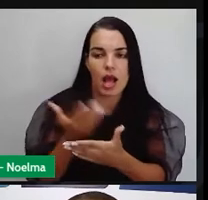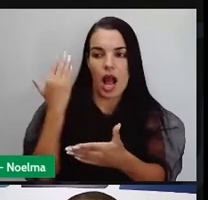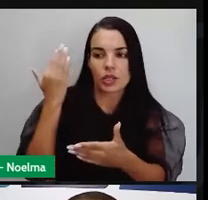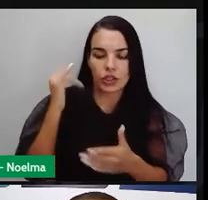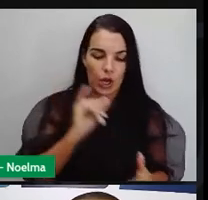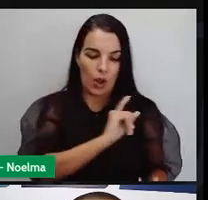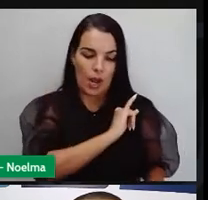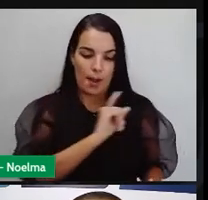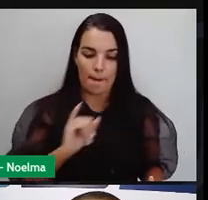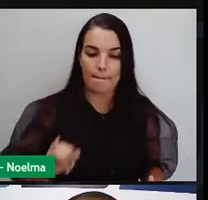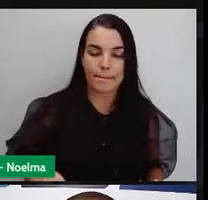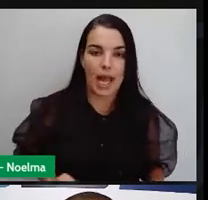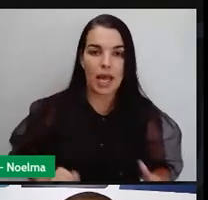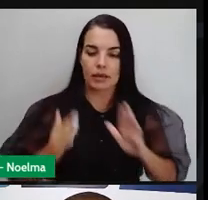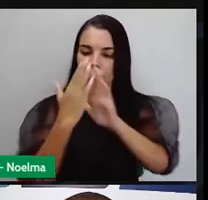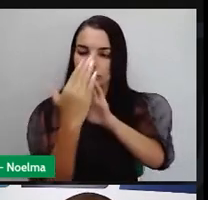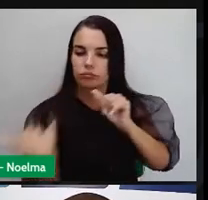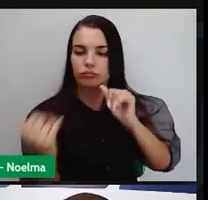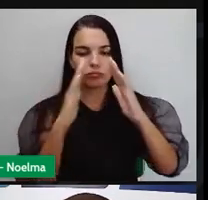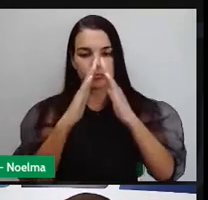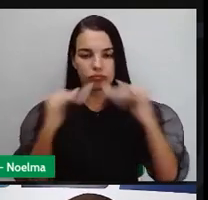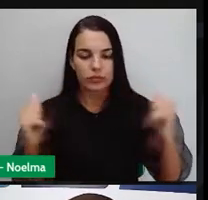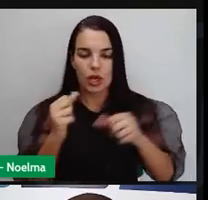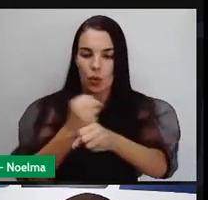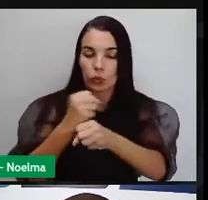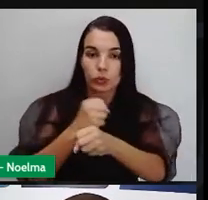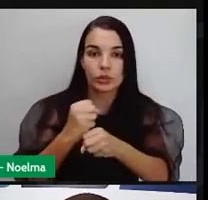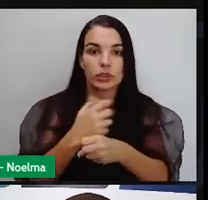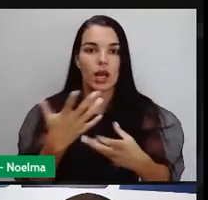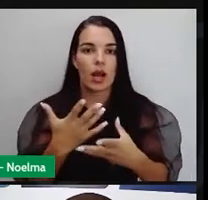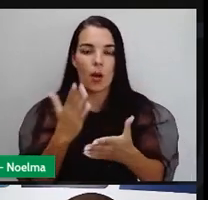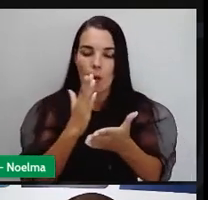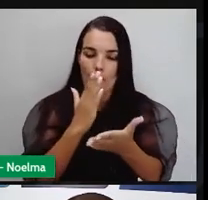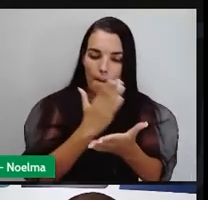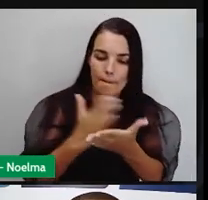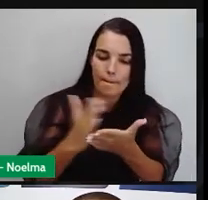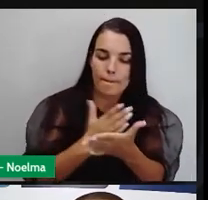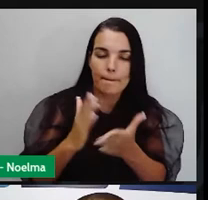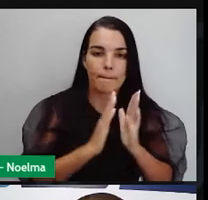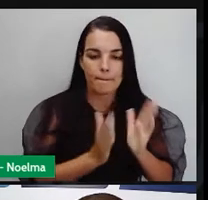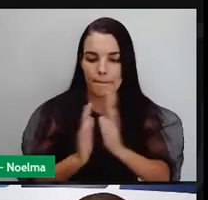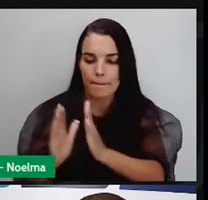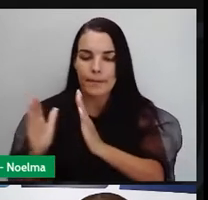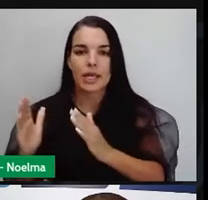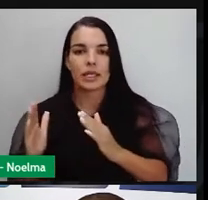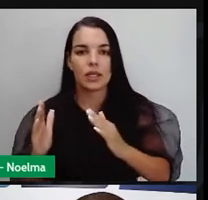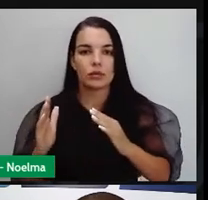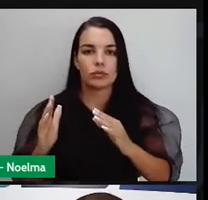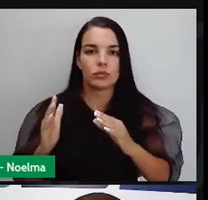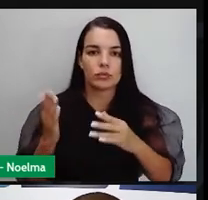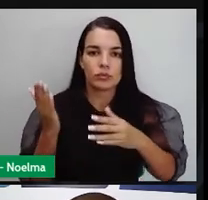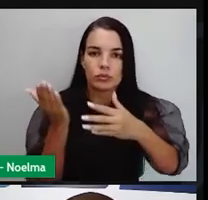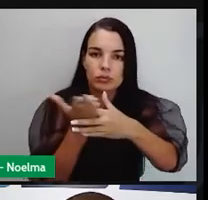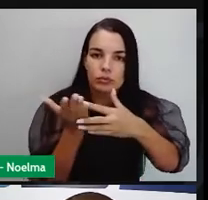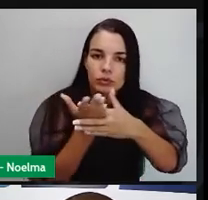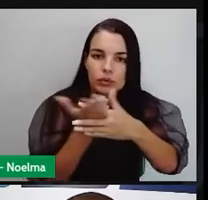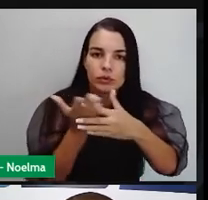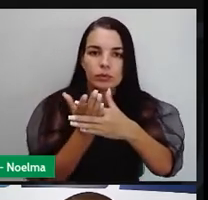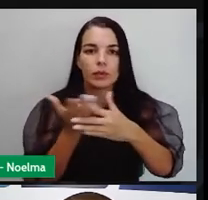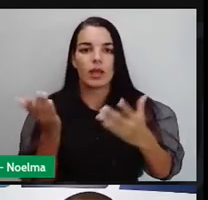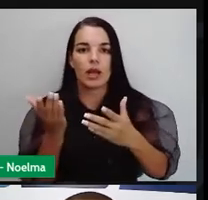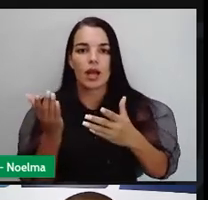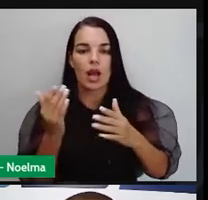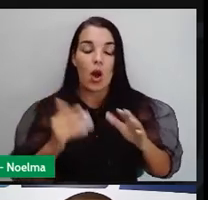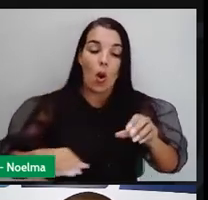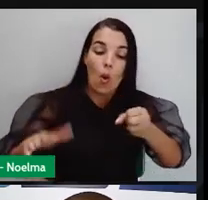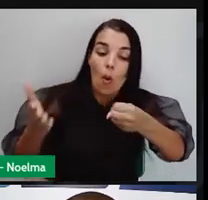essas pirâmides, o período intermediário, é quando o Egito teve um pouco de decadência, o médio império, que é esse período quando o